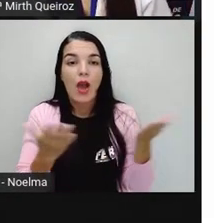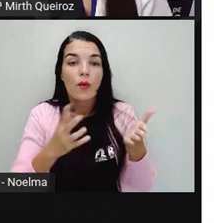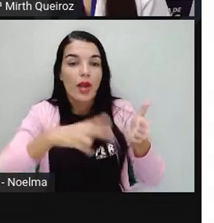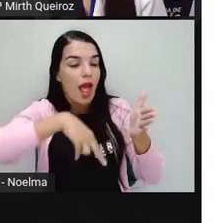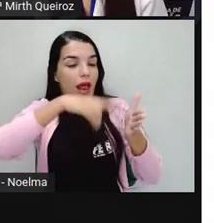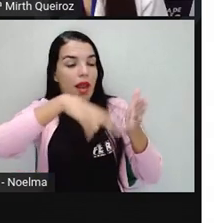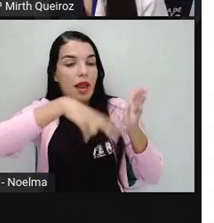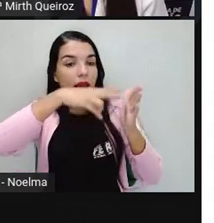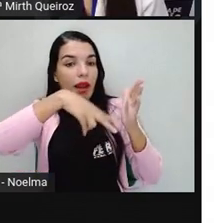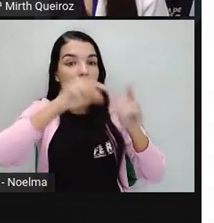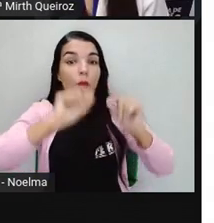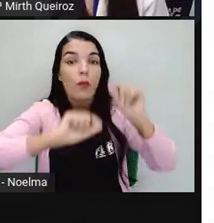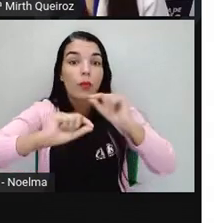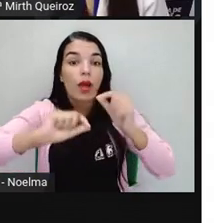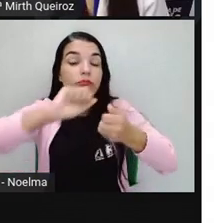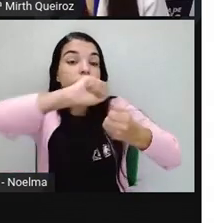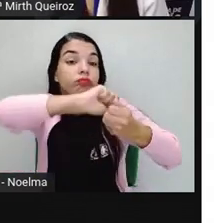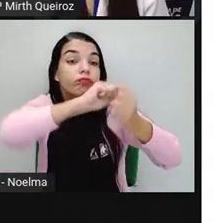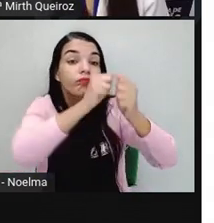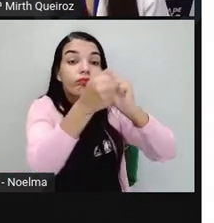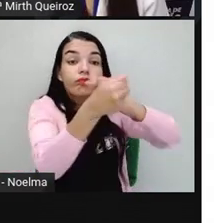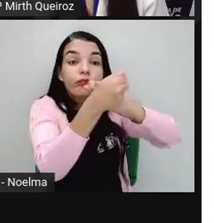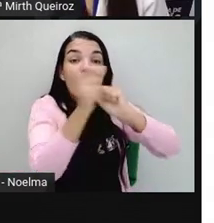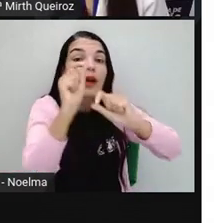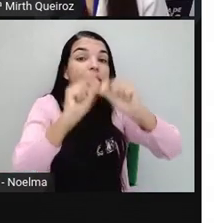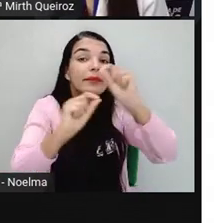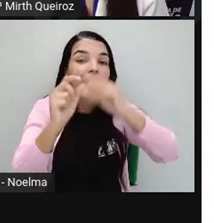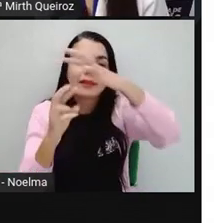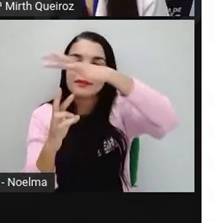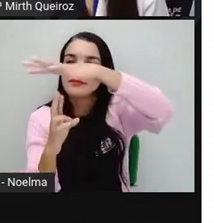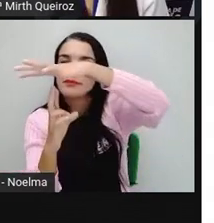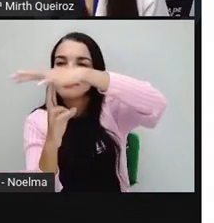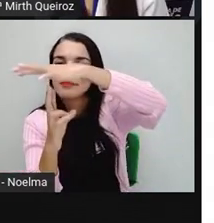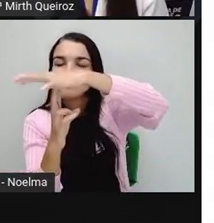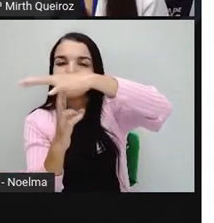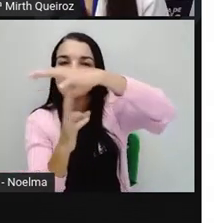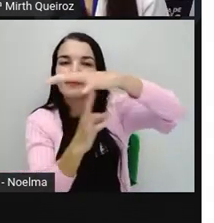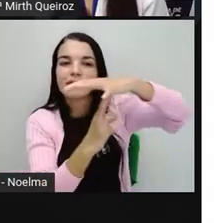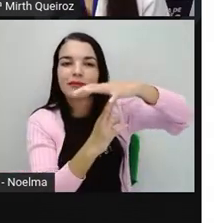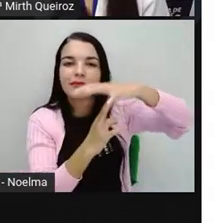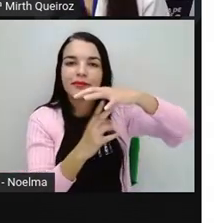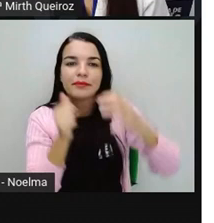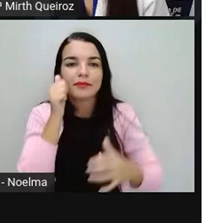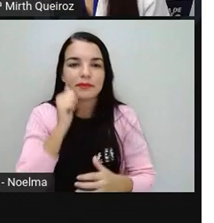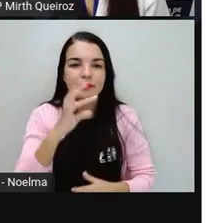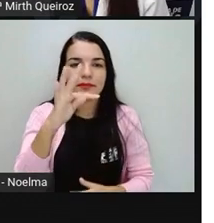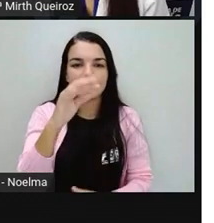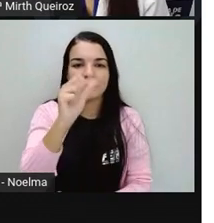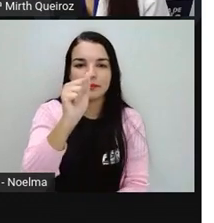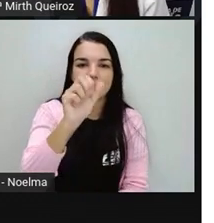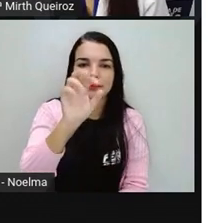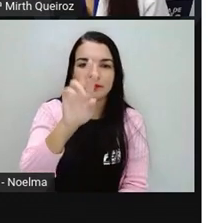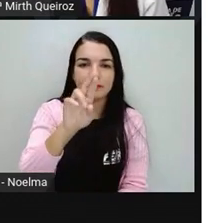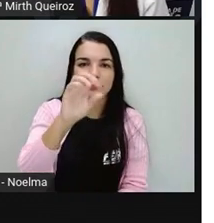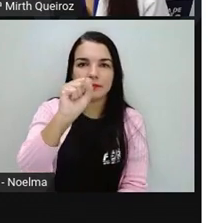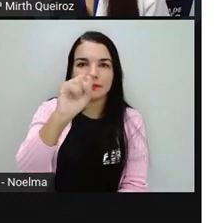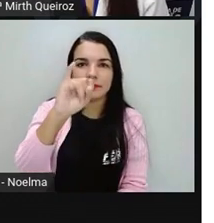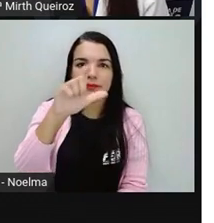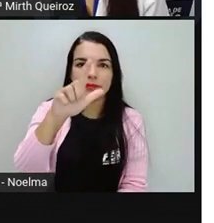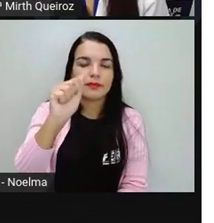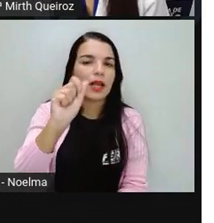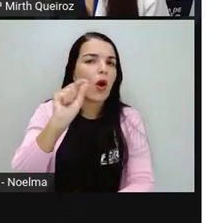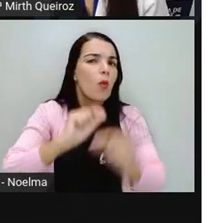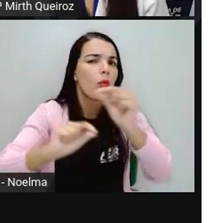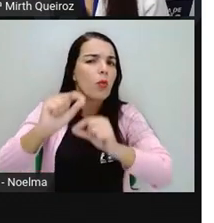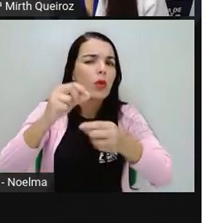agora essa obra, que é a Feira 2 de Tassila do Amaral. Que elementos são representados